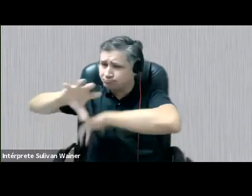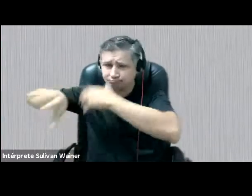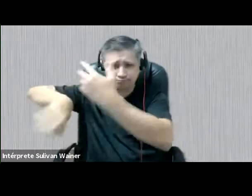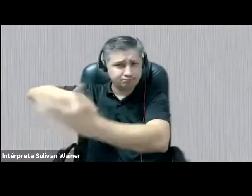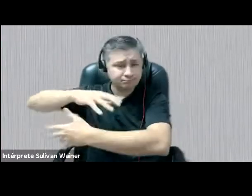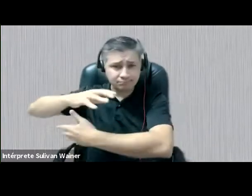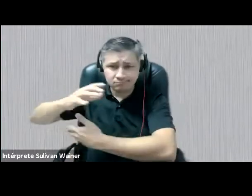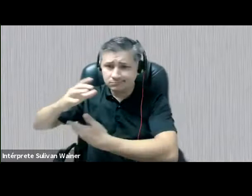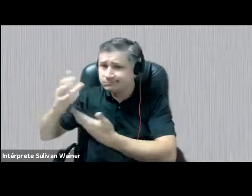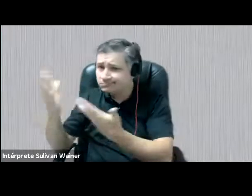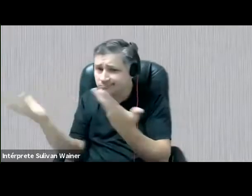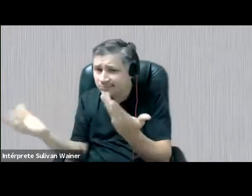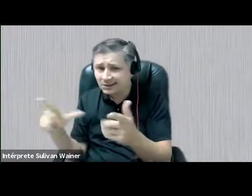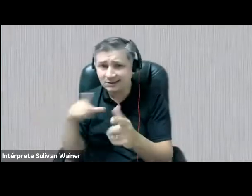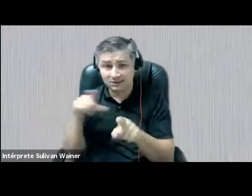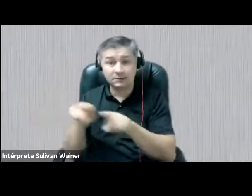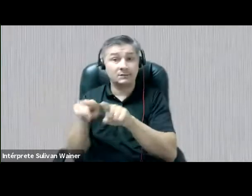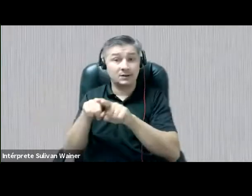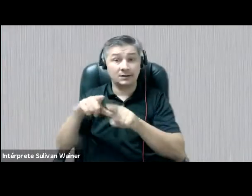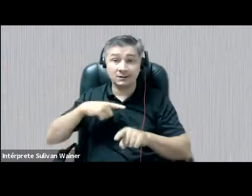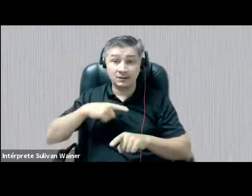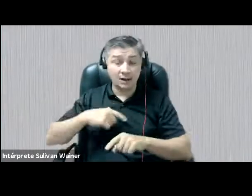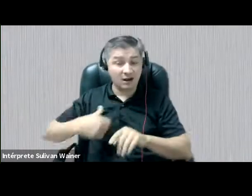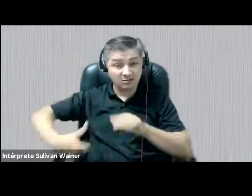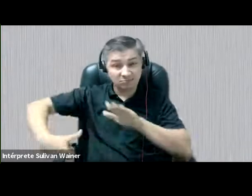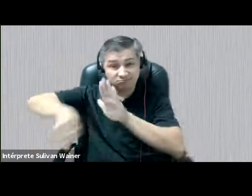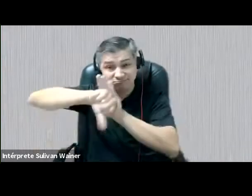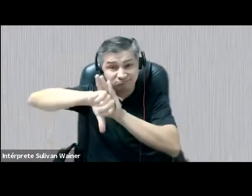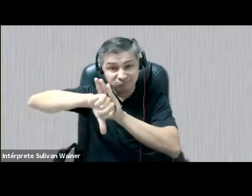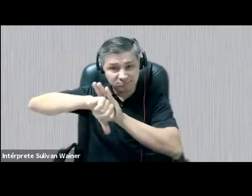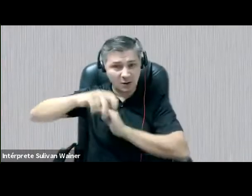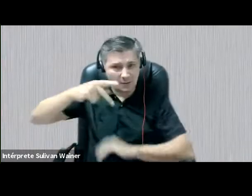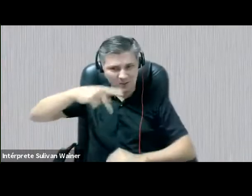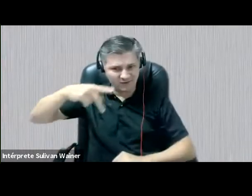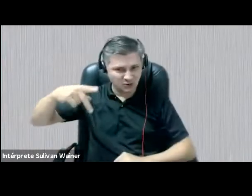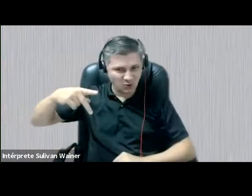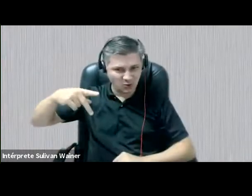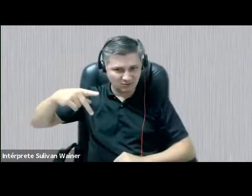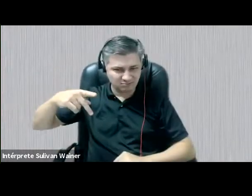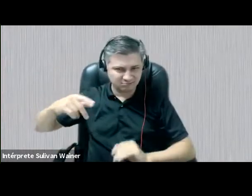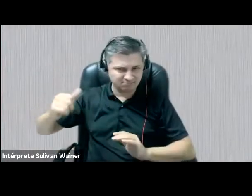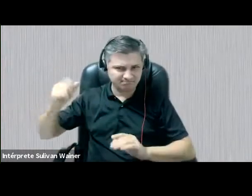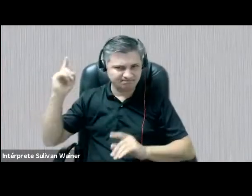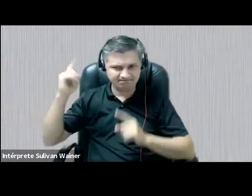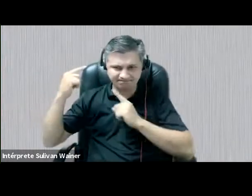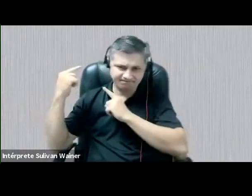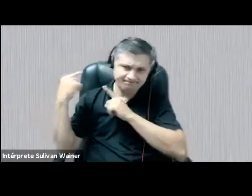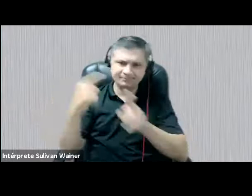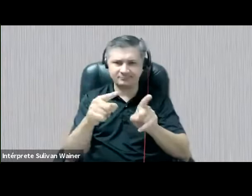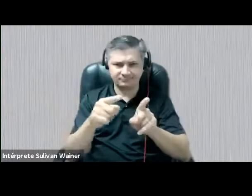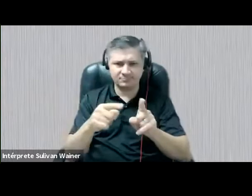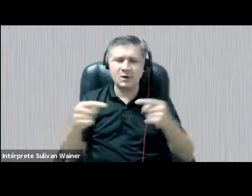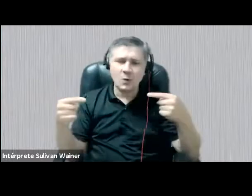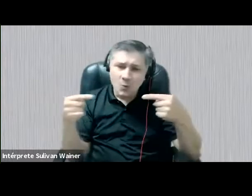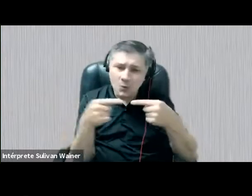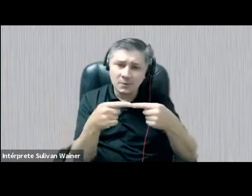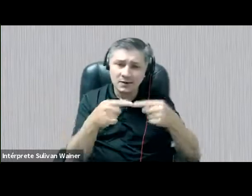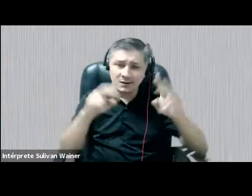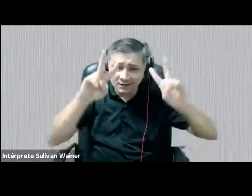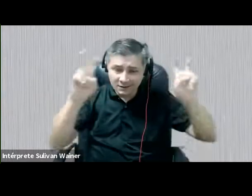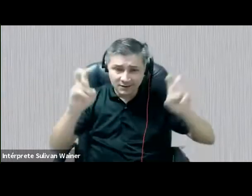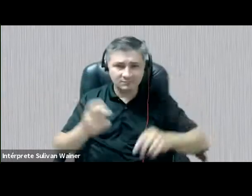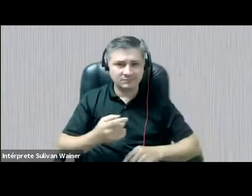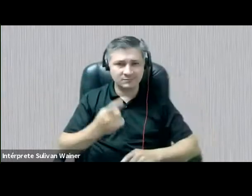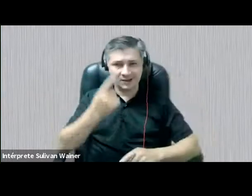surgido várias ameaças também de criminalização de práticas docentes que, de algum modo, estão associadas ao termo ideologia de